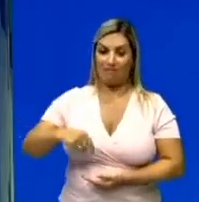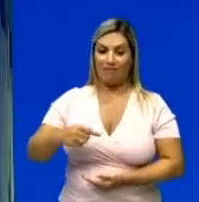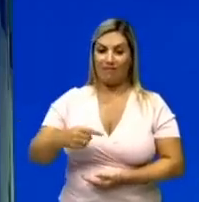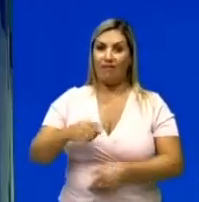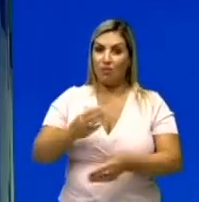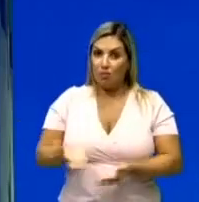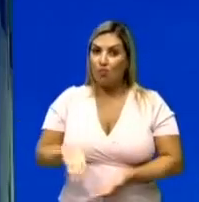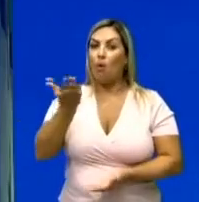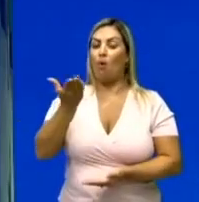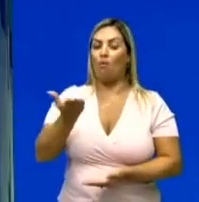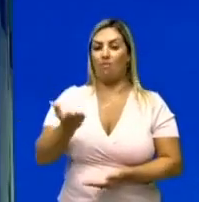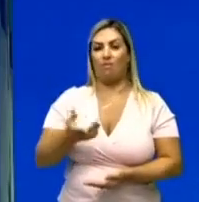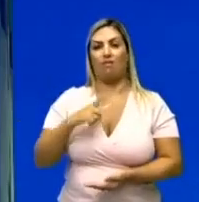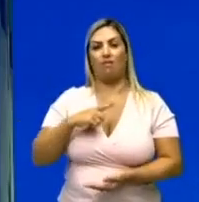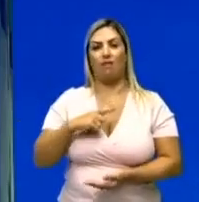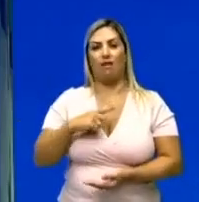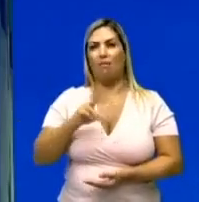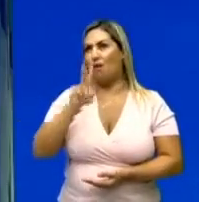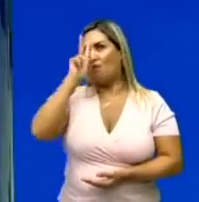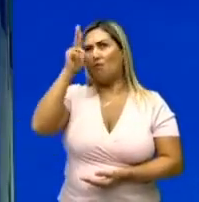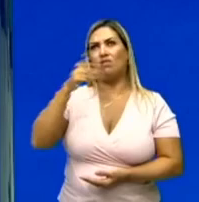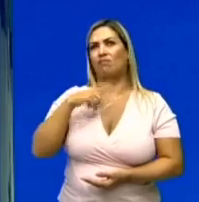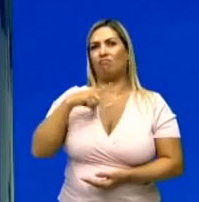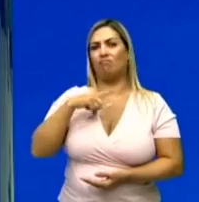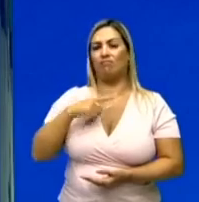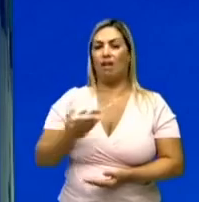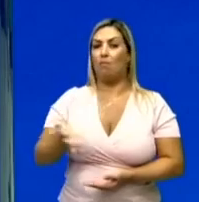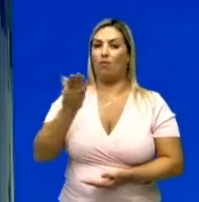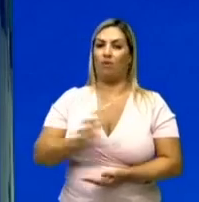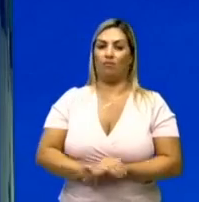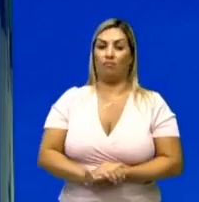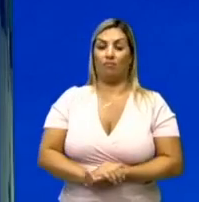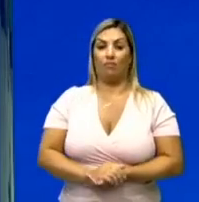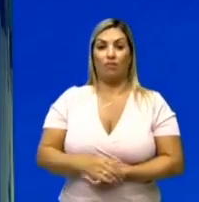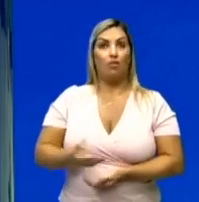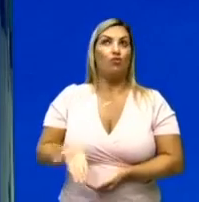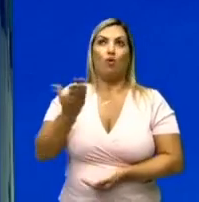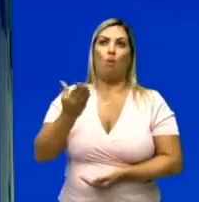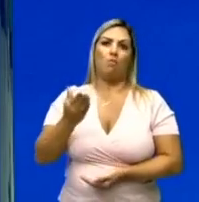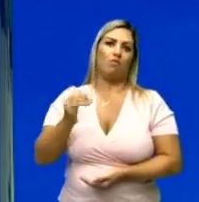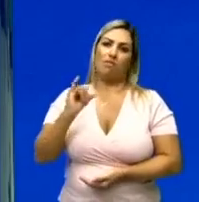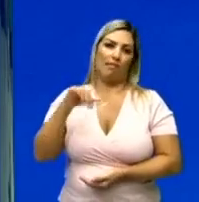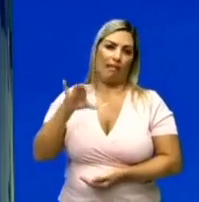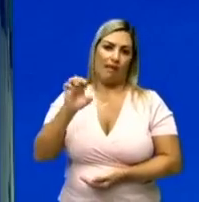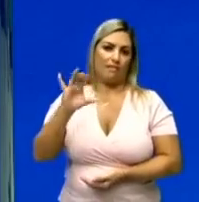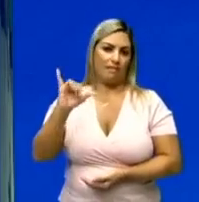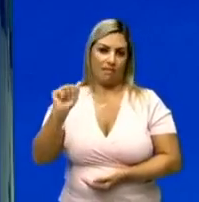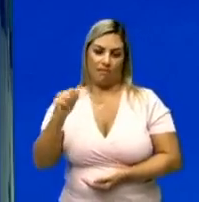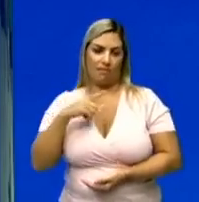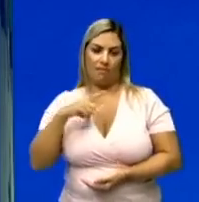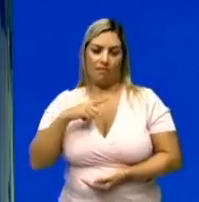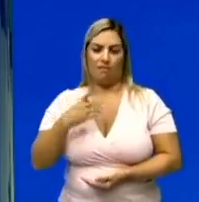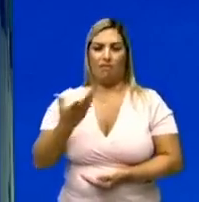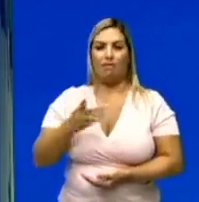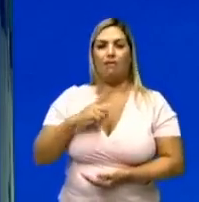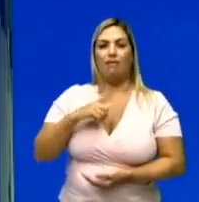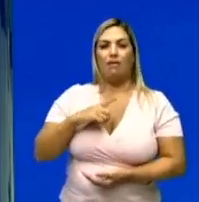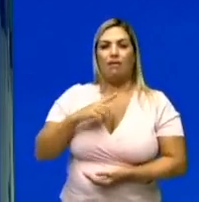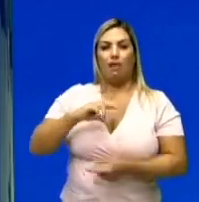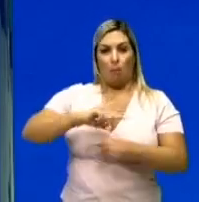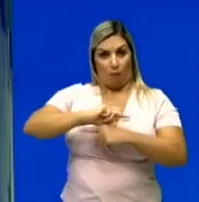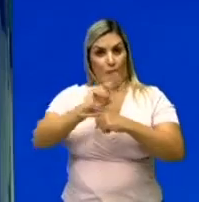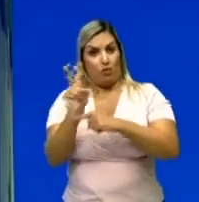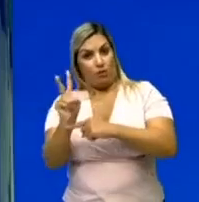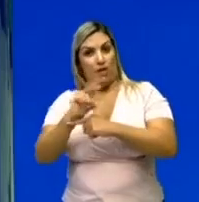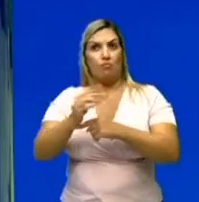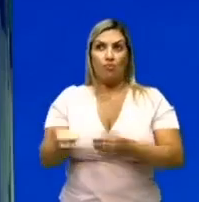certo momento sem a ação da minha força. Minha força não está empurrando esse cara ainda. Ele sobe por inércia. Não é isso? Então, ele adquire uma certa velocidade e